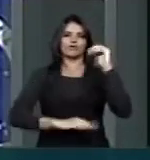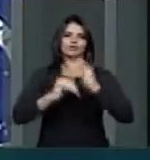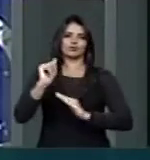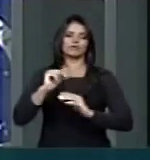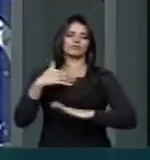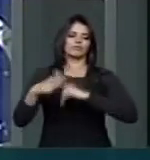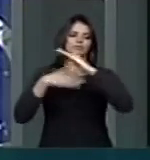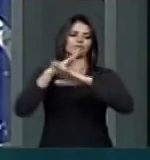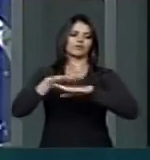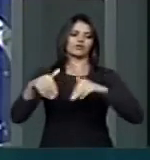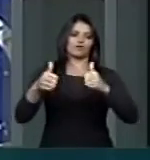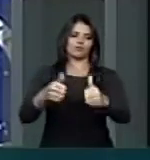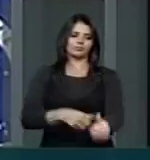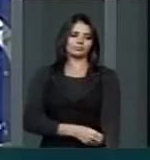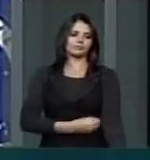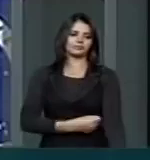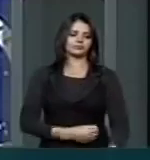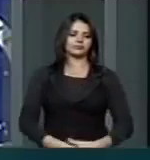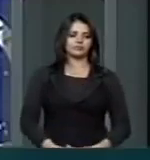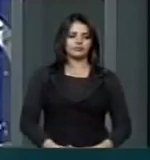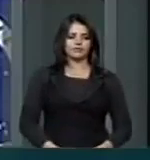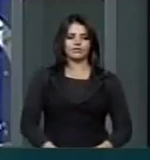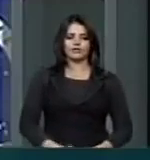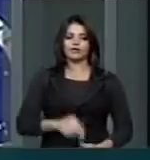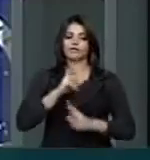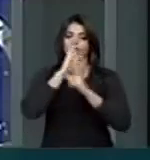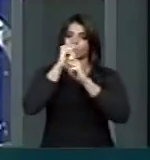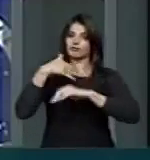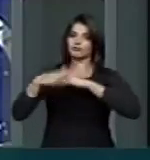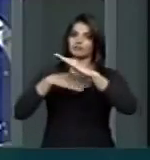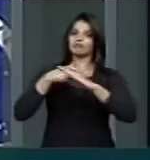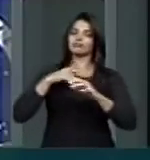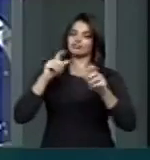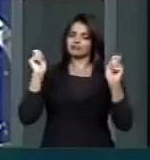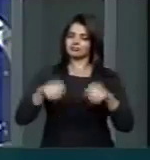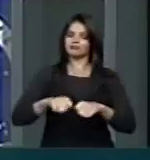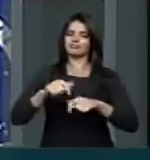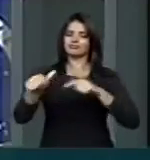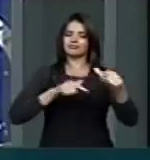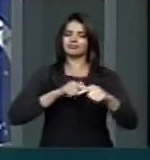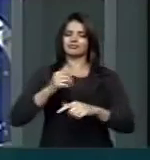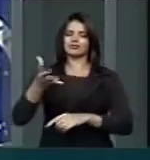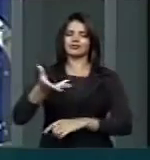mais forte e operoso. Muito obrigado. Obrigado. Obrigado.